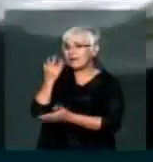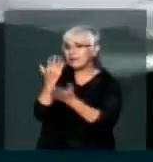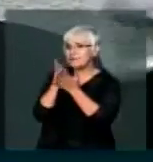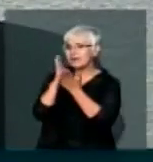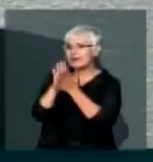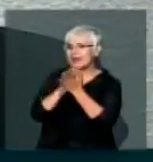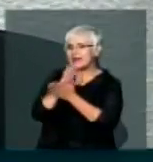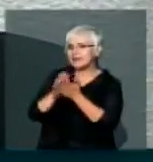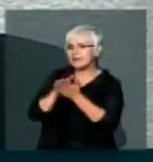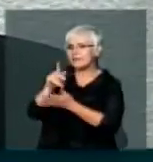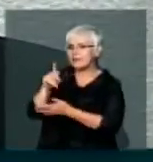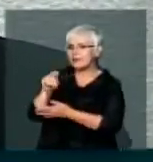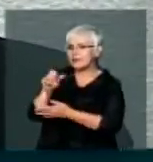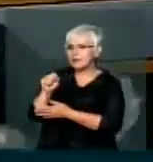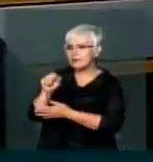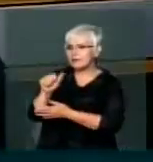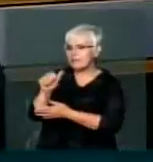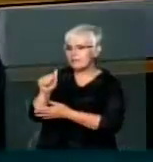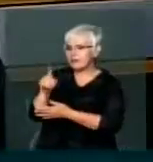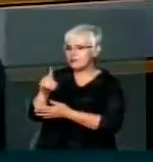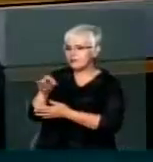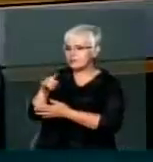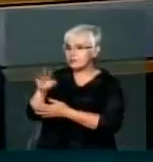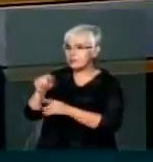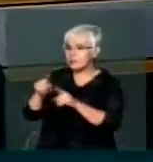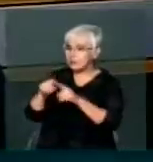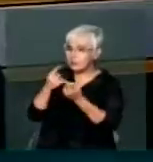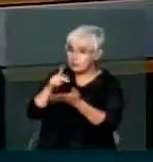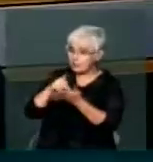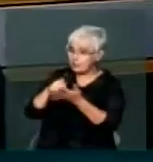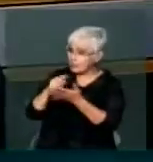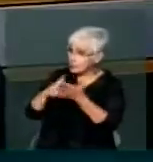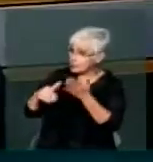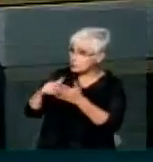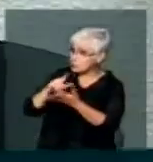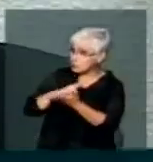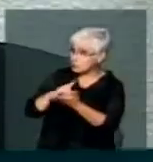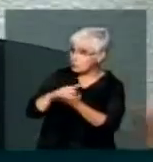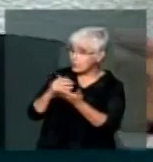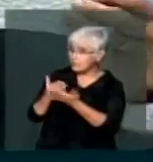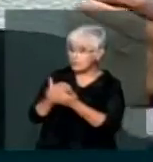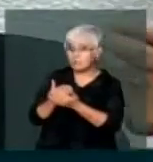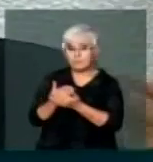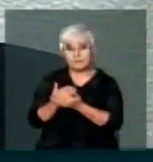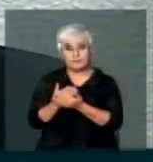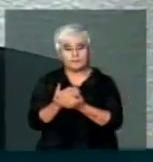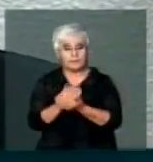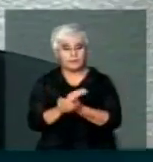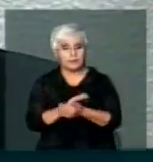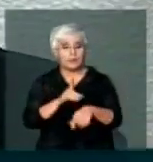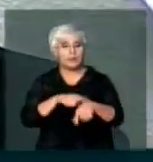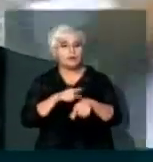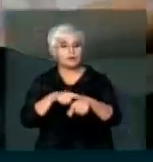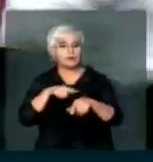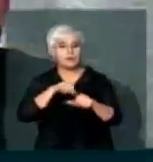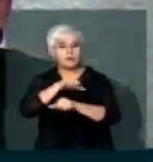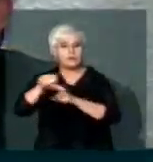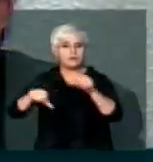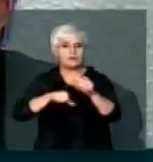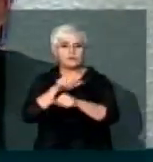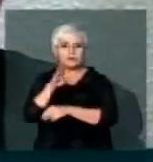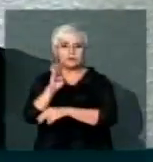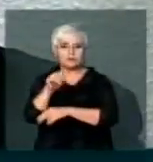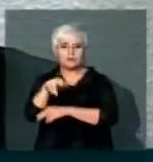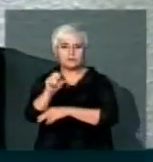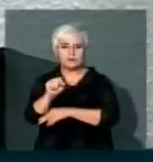eu estou dizendo isso Não tem nada a com Passadina Então tempo em que houve essa transferência Qual o momento que houve? Passadina... Não, não, no momento que houve a transferência dos bens A doação